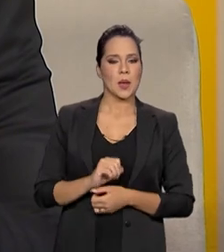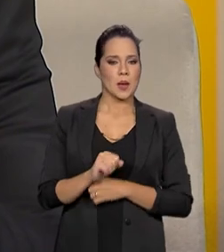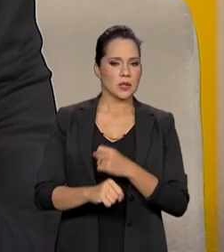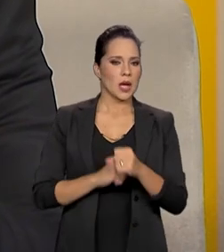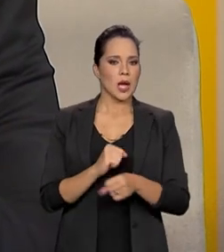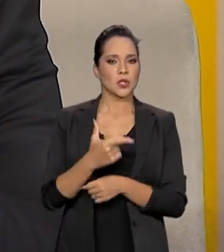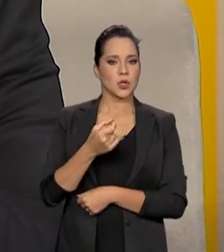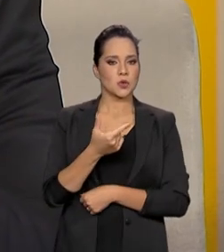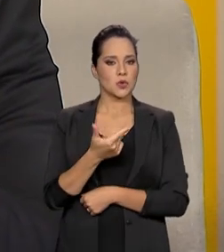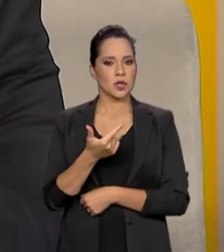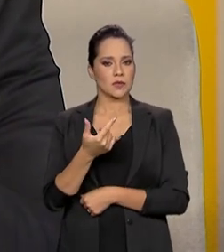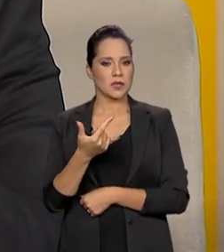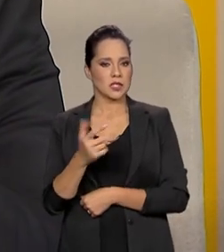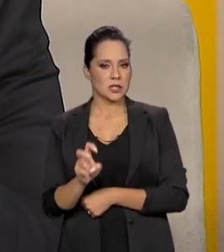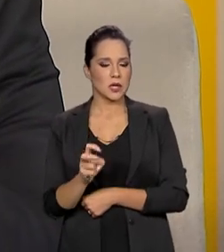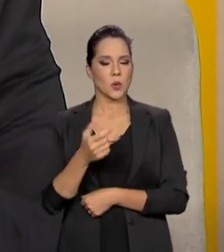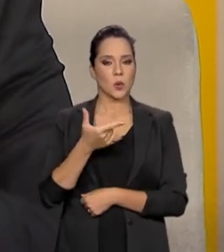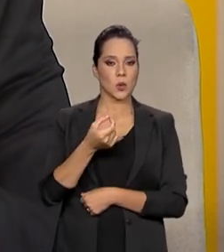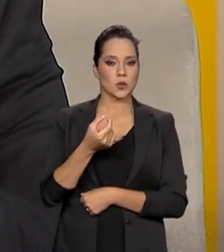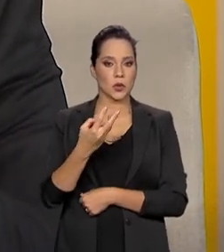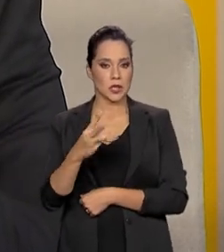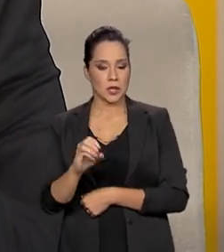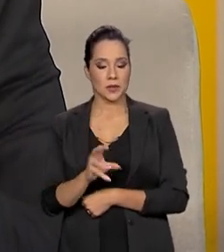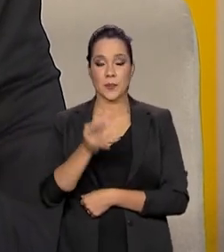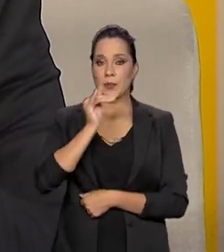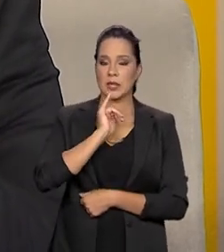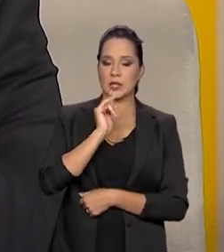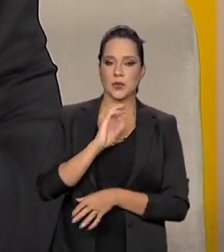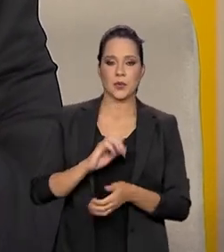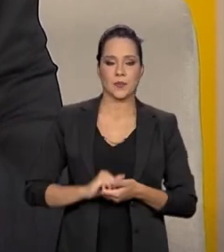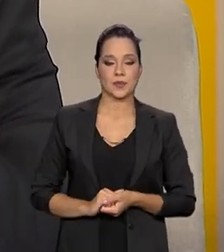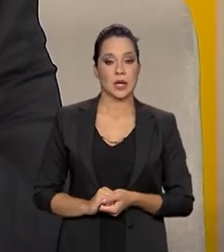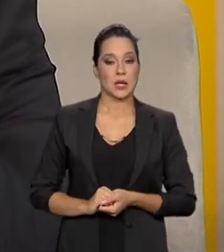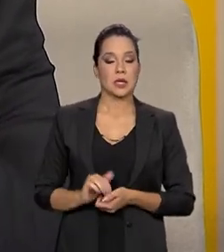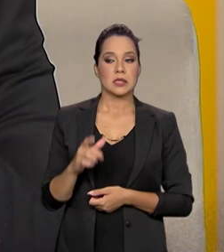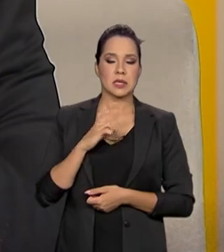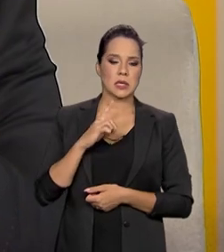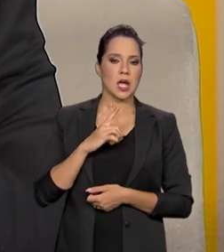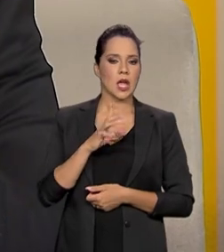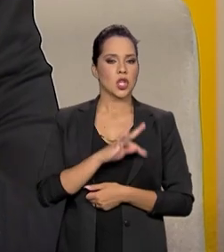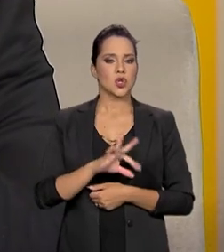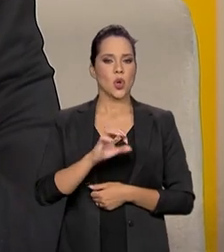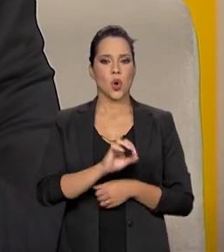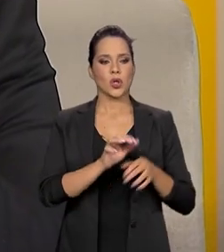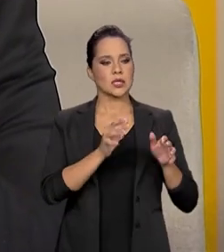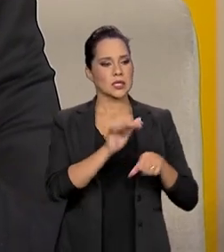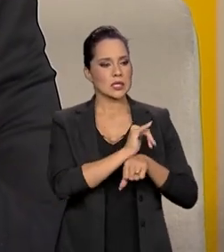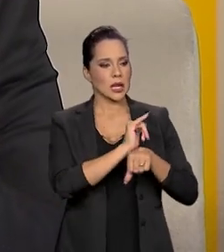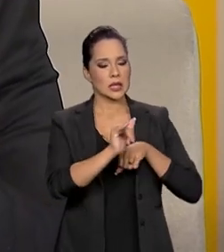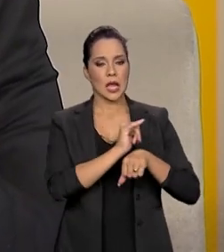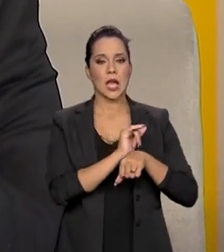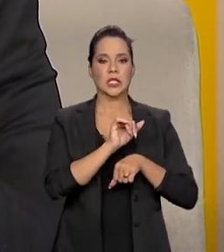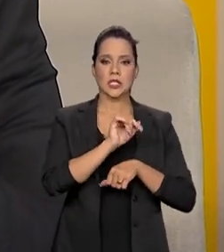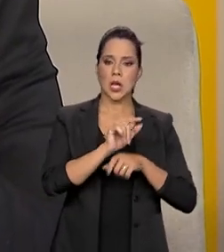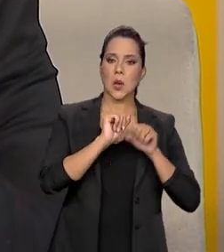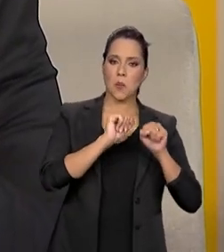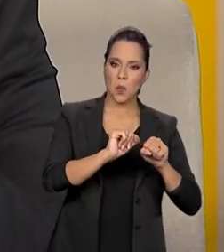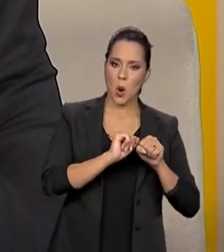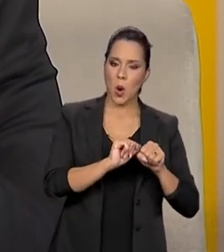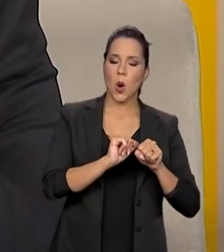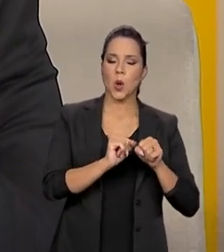2030. Então, se você, por exemplo, você tem ali todas as ações que você pode